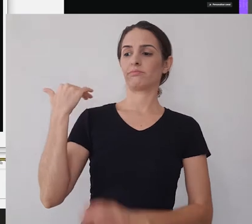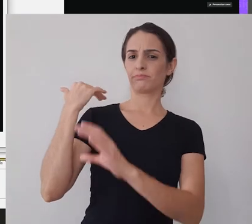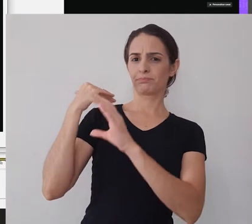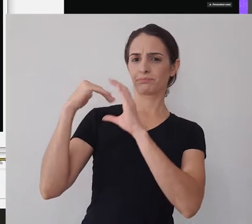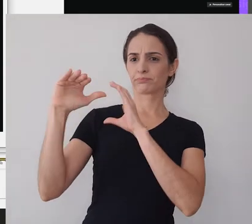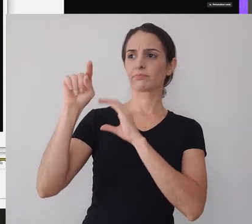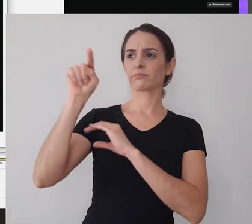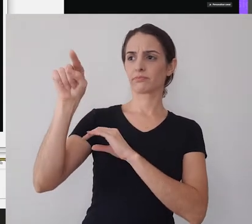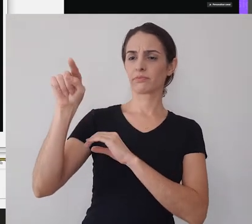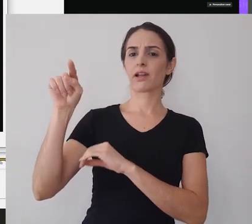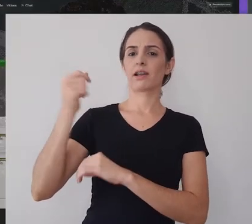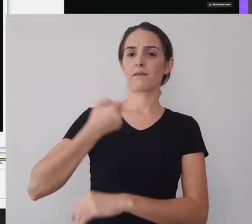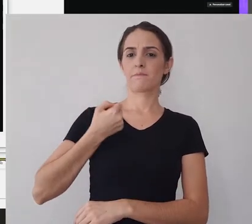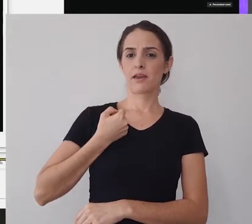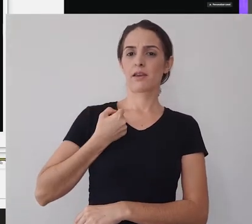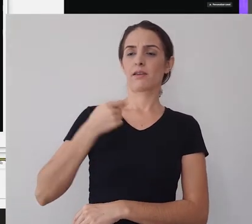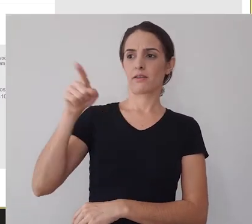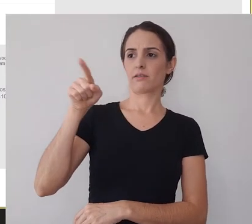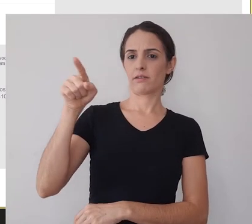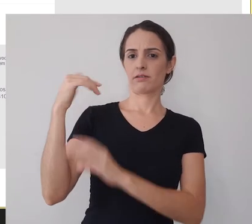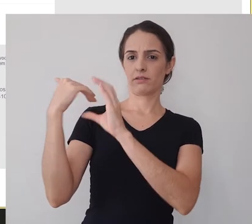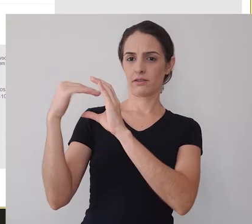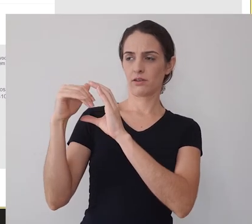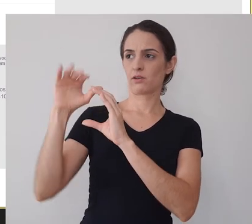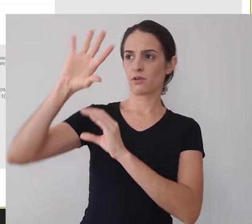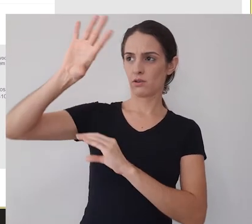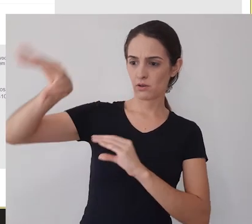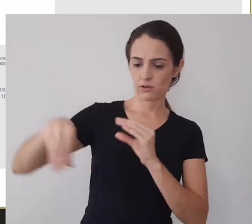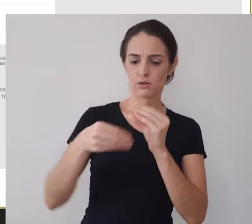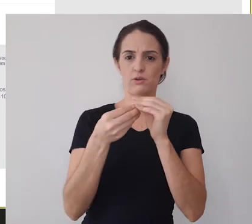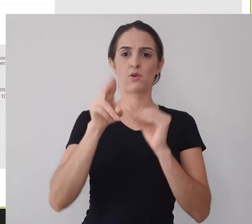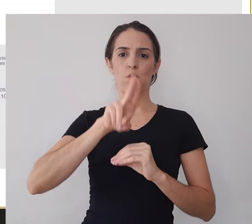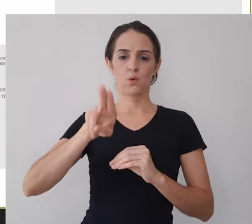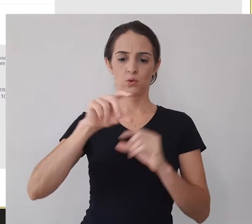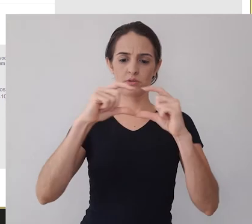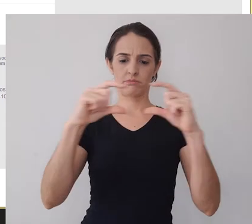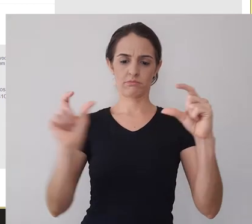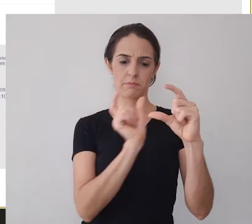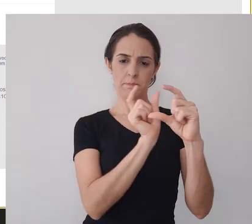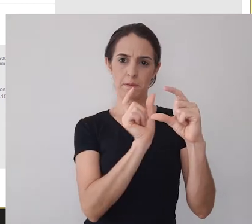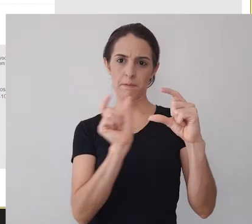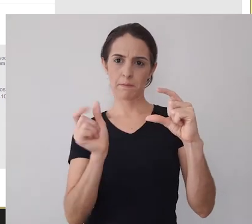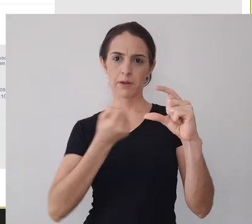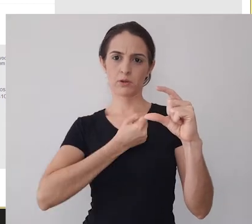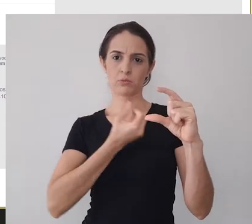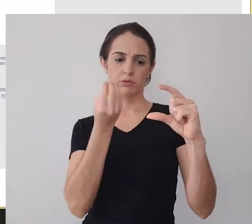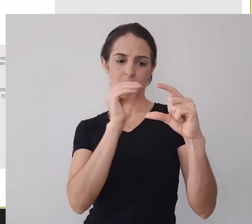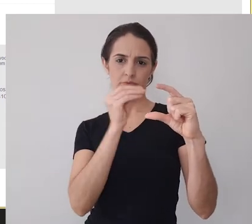Uma vez que você receba seu código em seu e-mail, é só utilizar esse código lá no OBS.